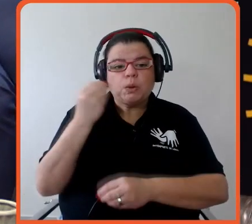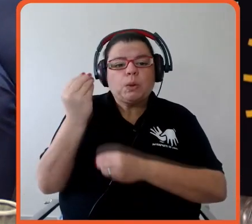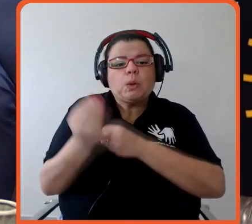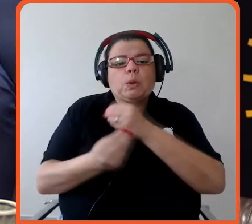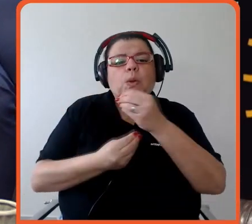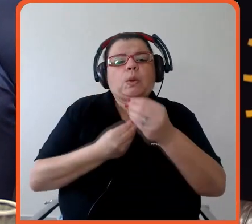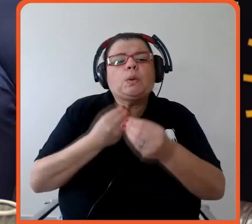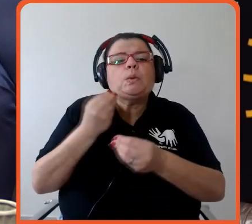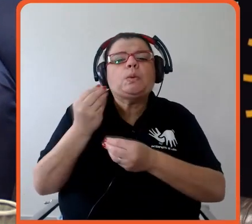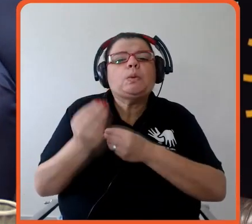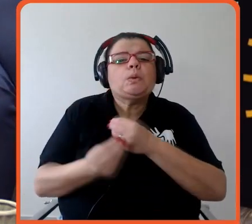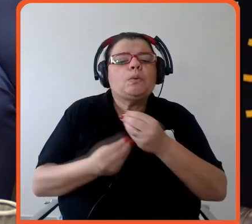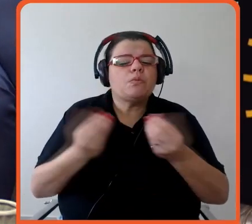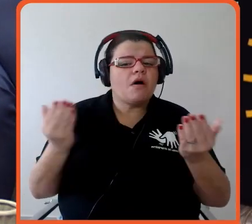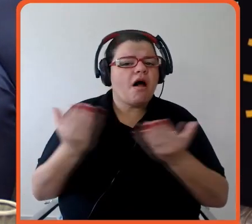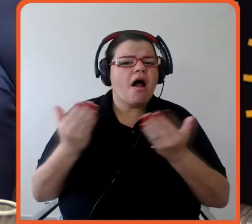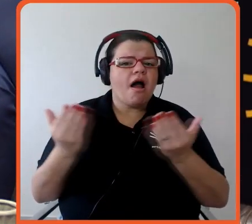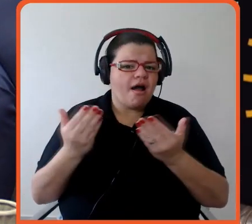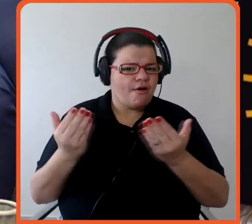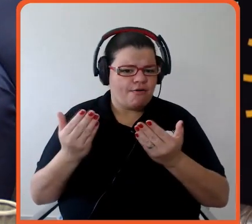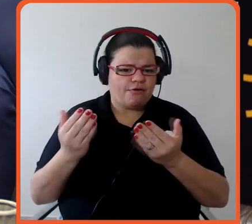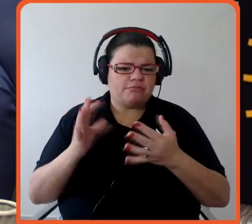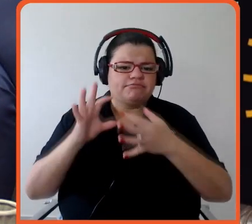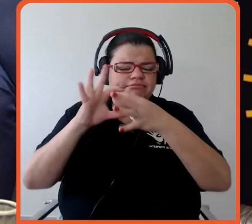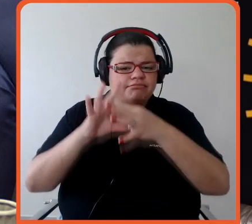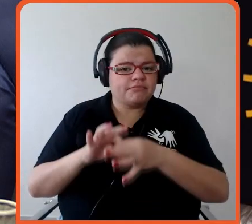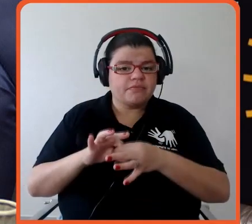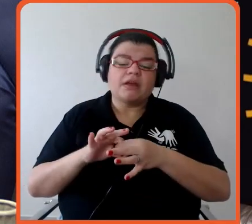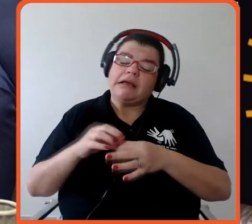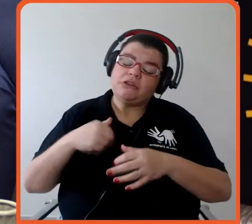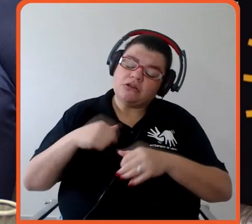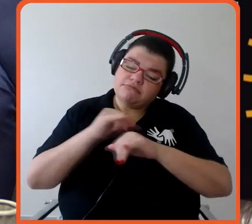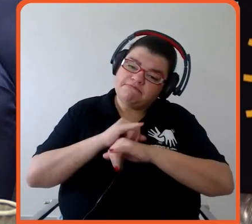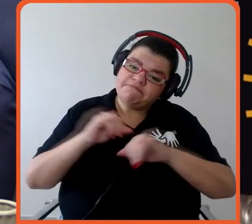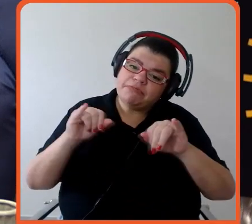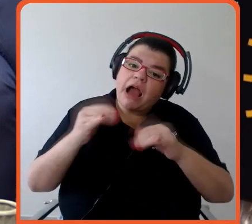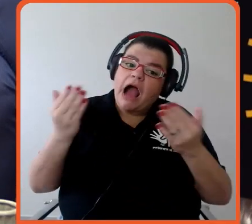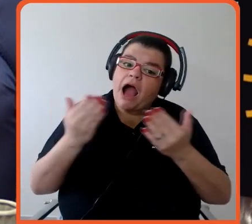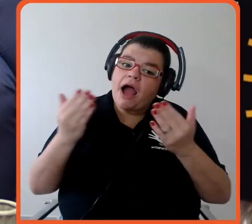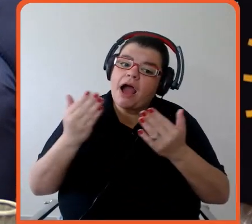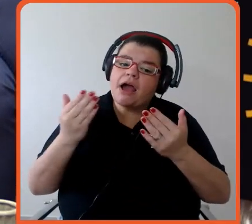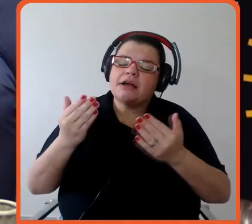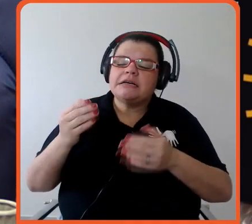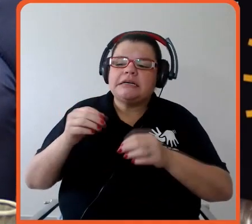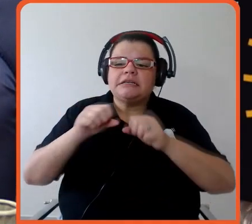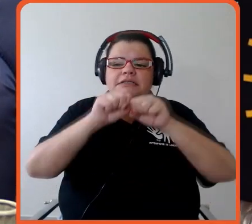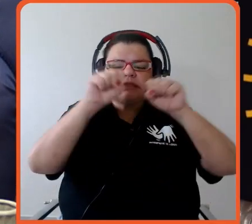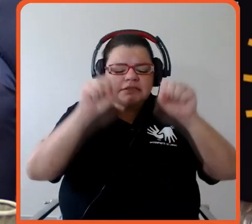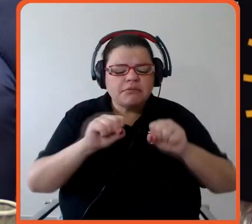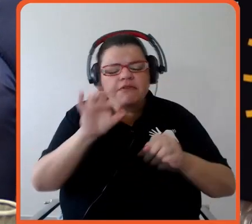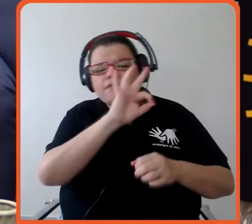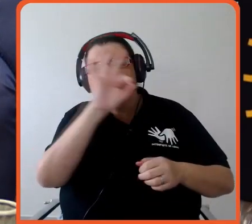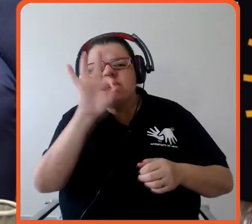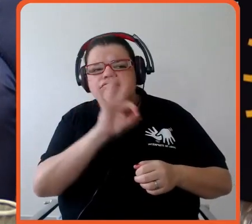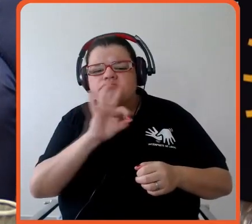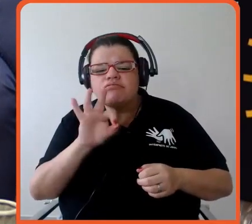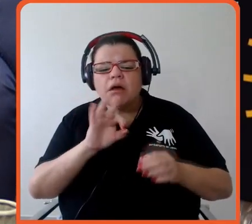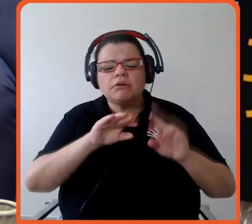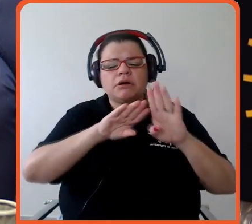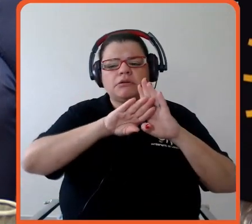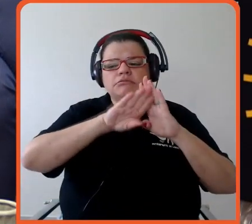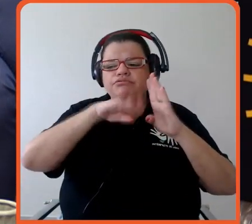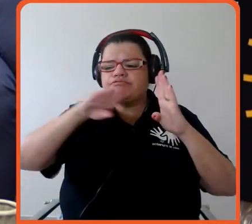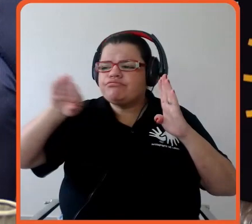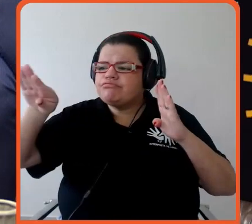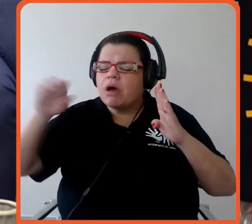nessas questões. Isso é declaratório ainda, a gente está agora vendo sistemas estatísticos para a gente poder colher a amostra